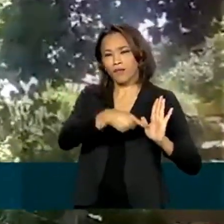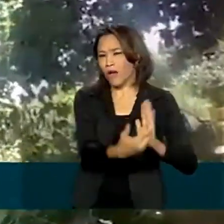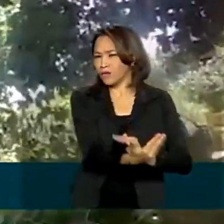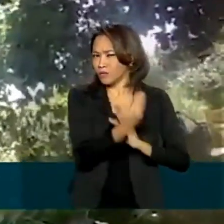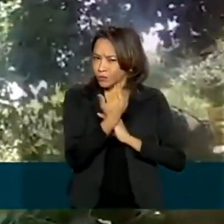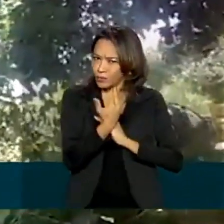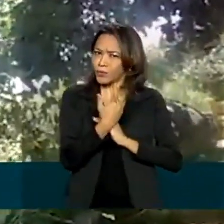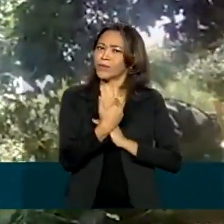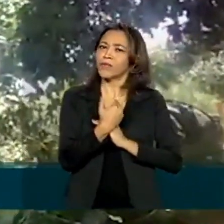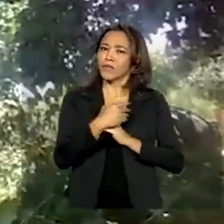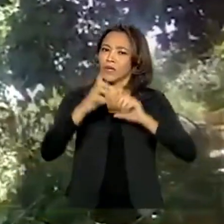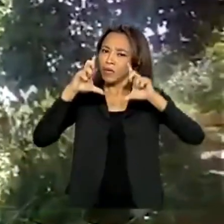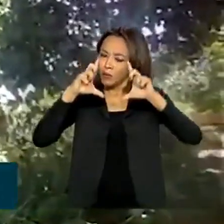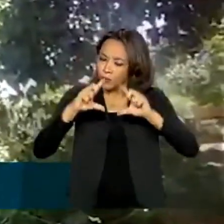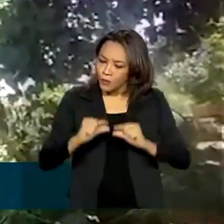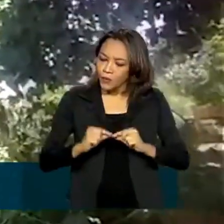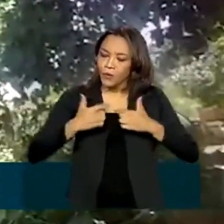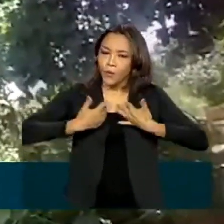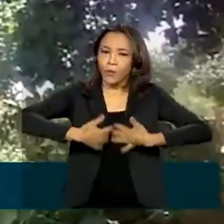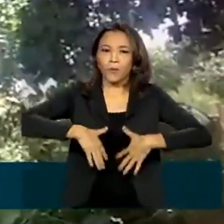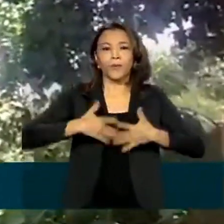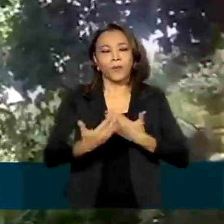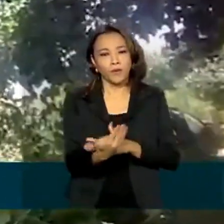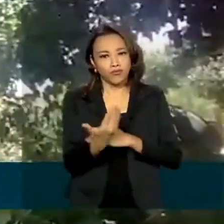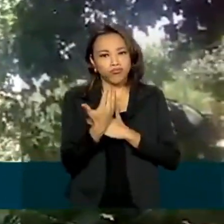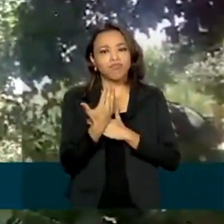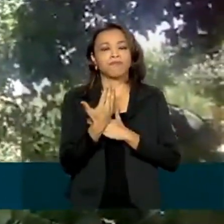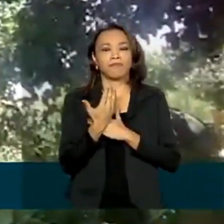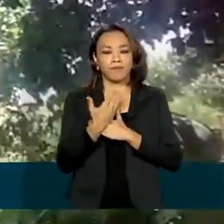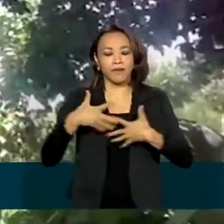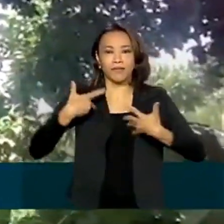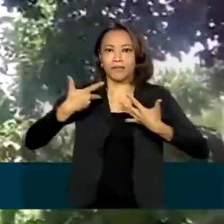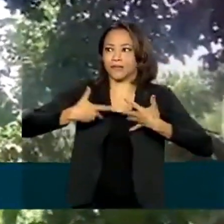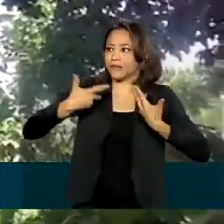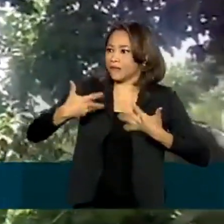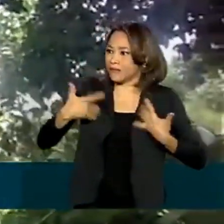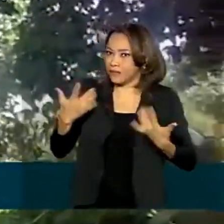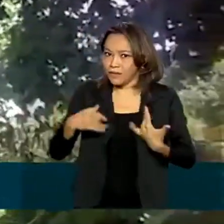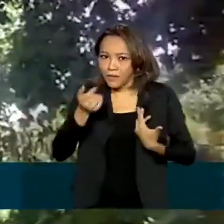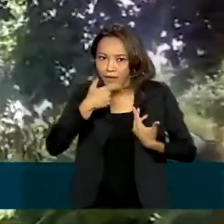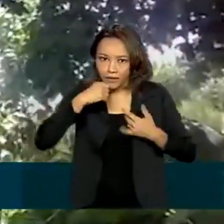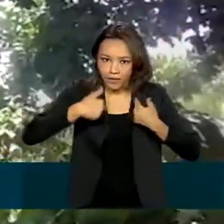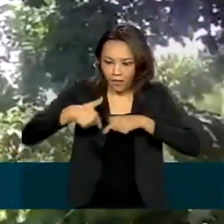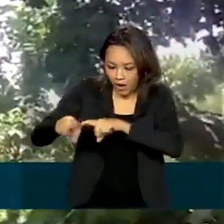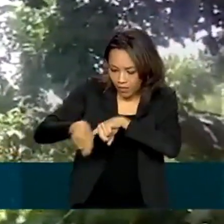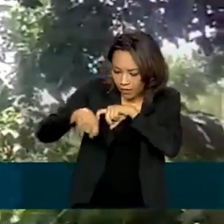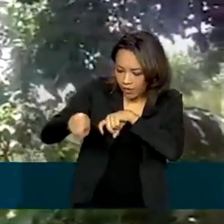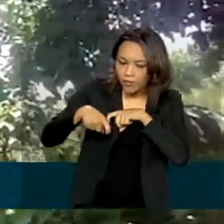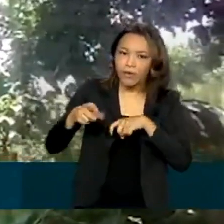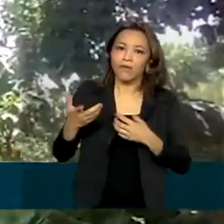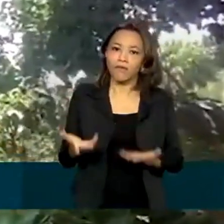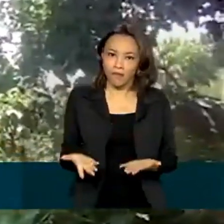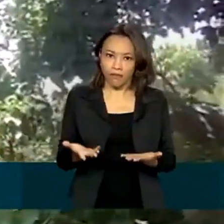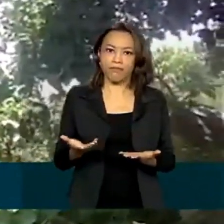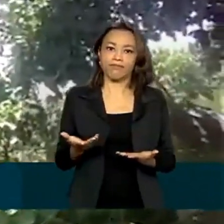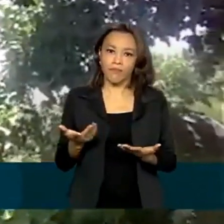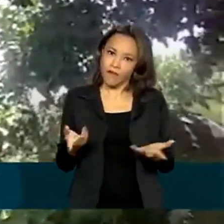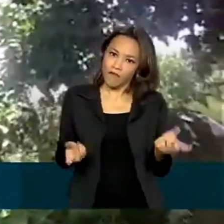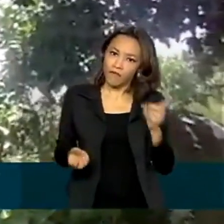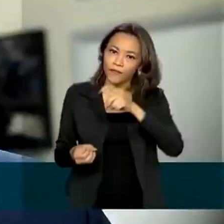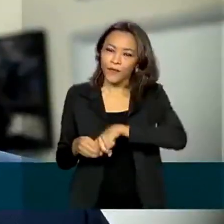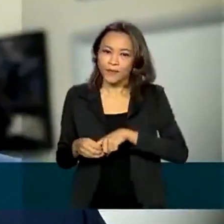o escoamento. Ele traz mais alegria para o produtor, para ele voltar a